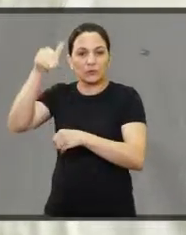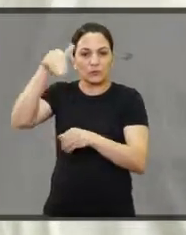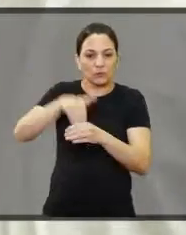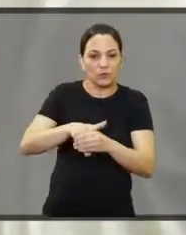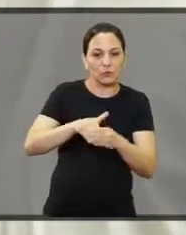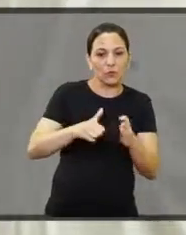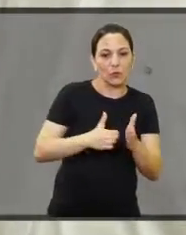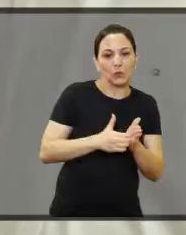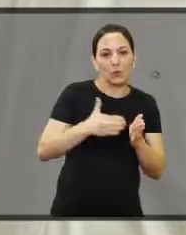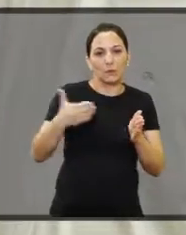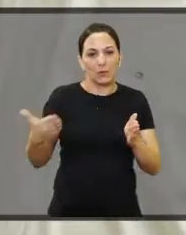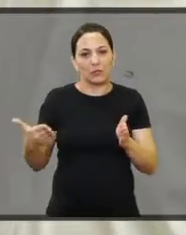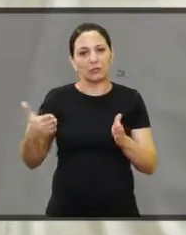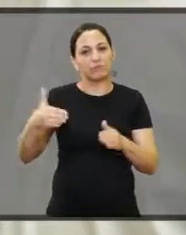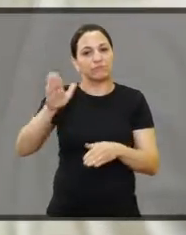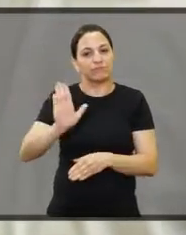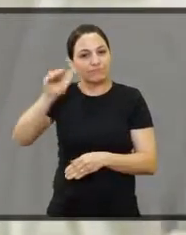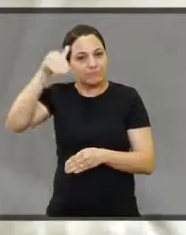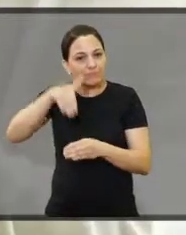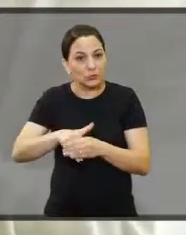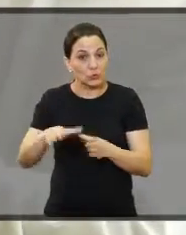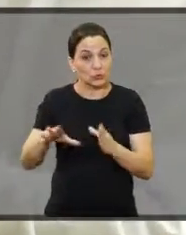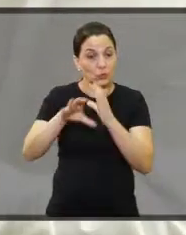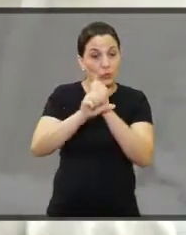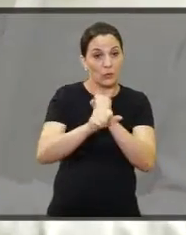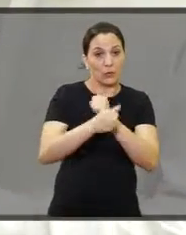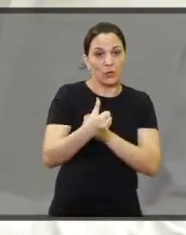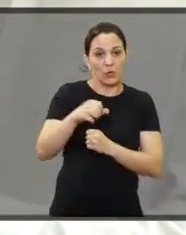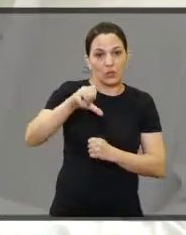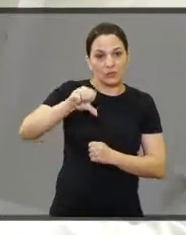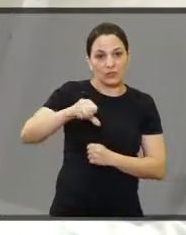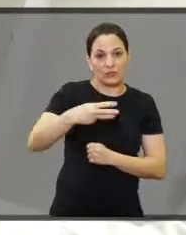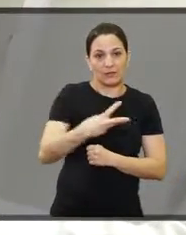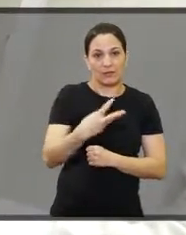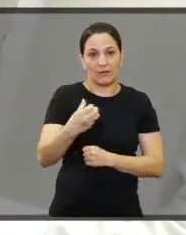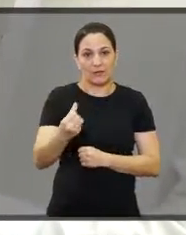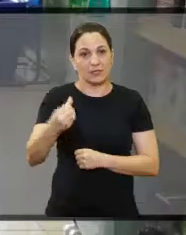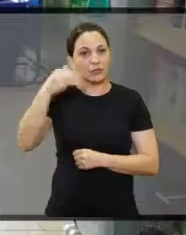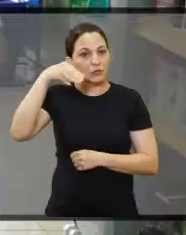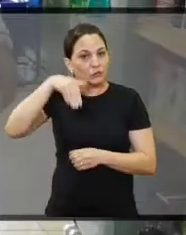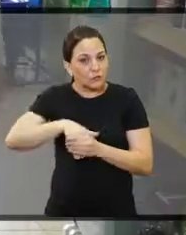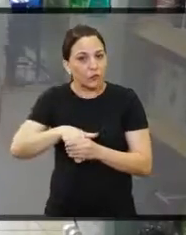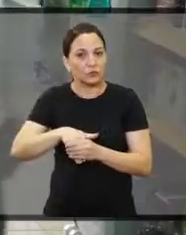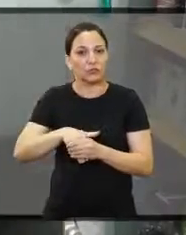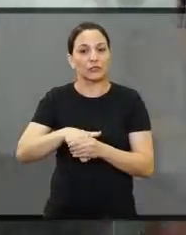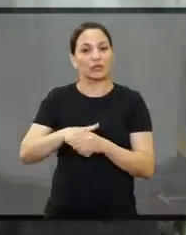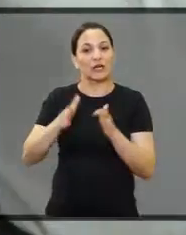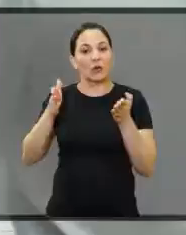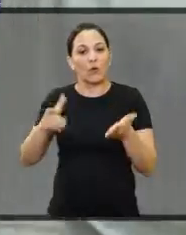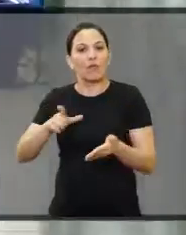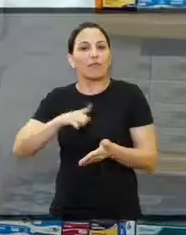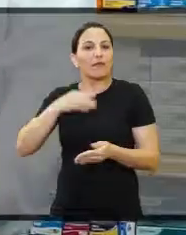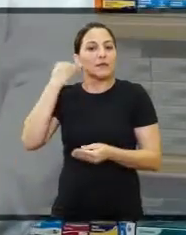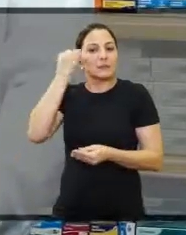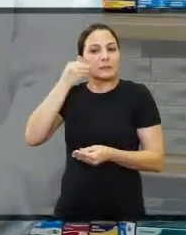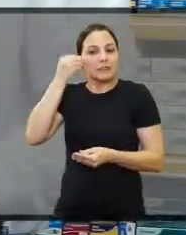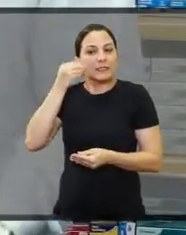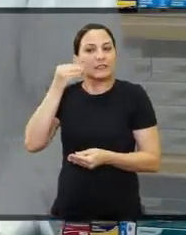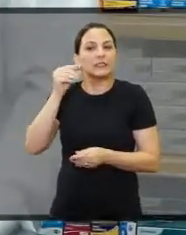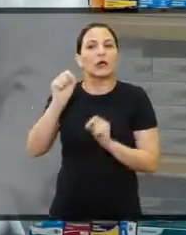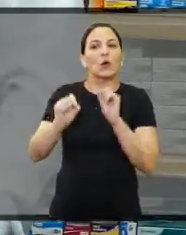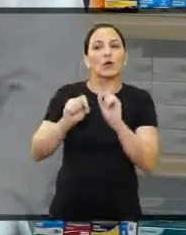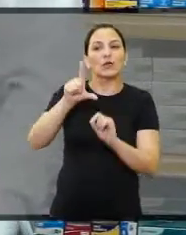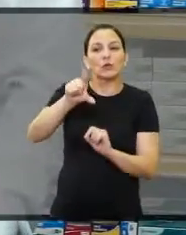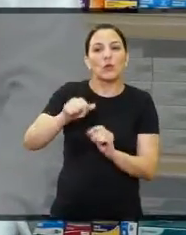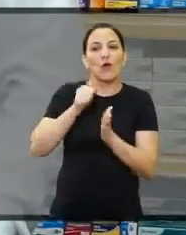nas eleições de 2016, com 1.936 votos. E vem com a bagagem de quem escolheu a Morada do